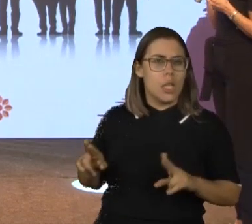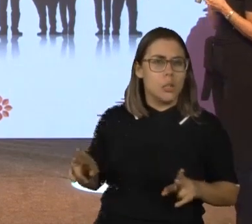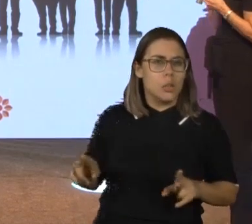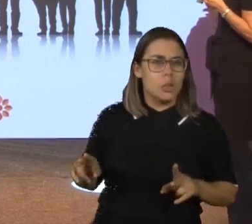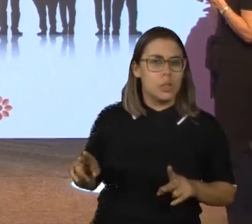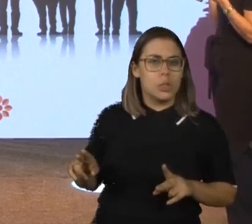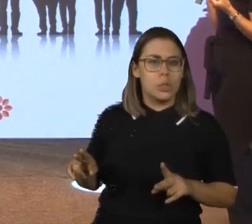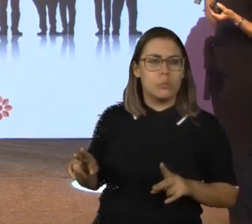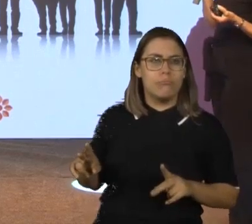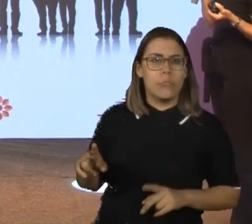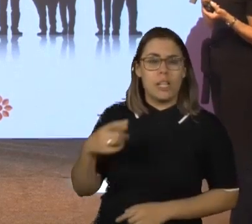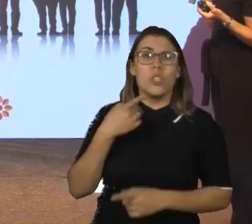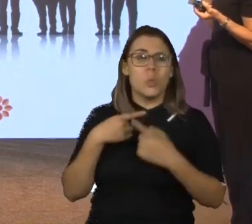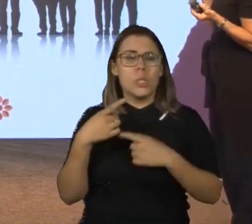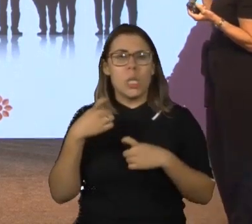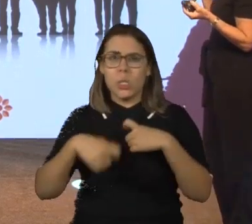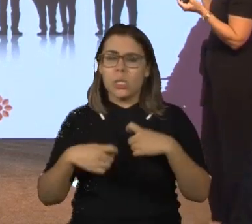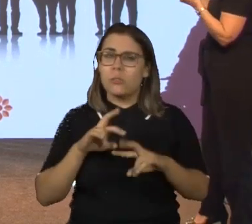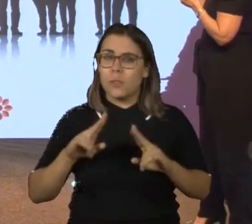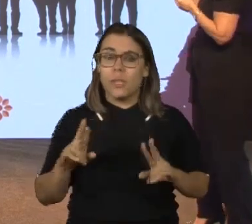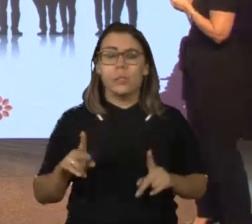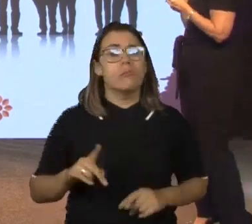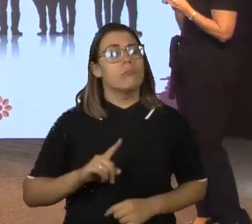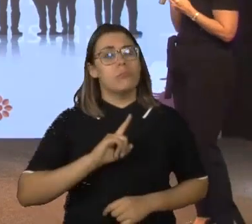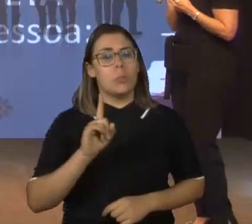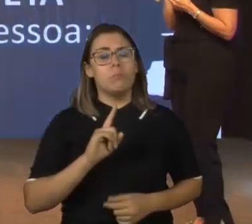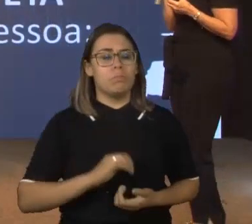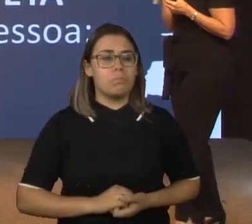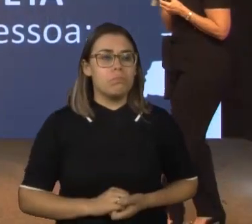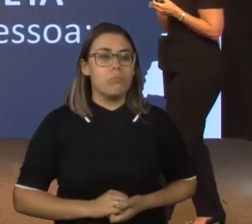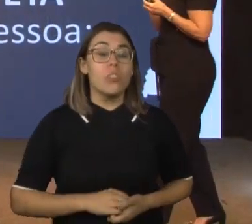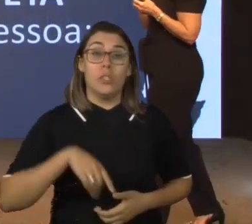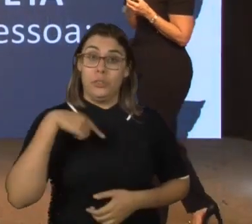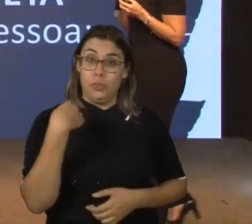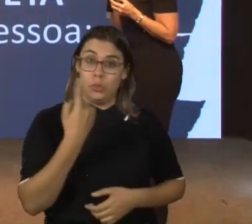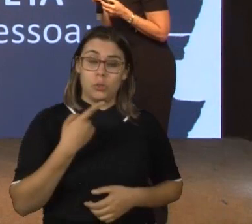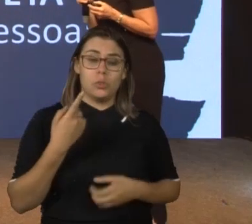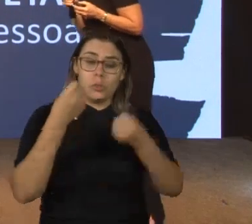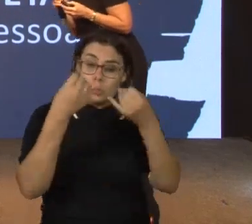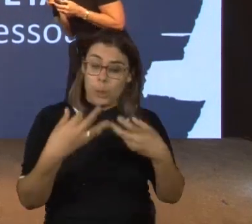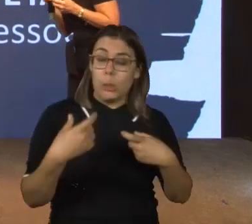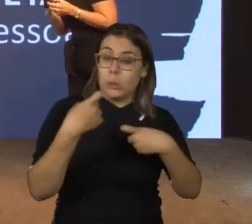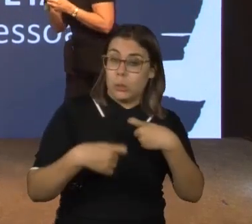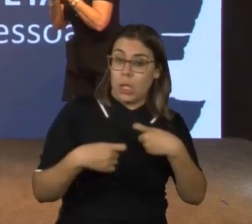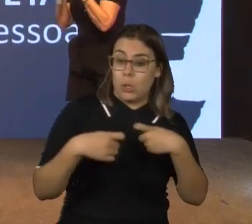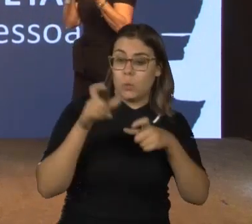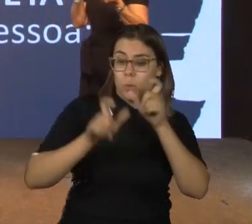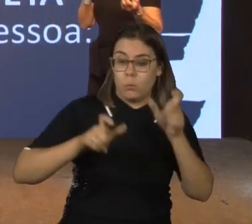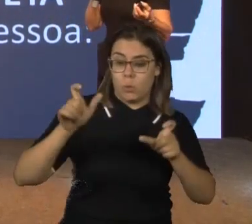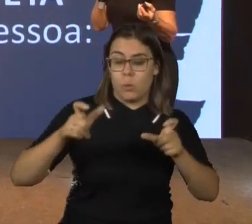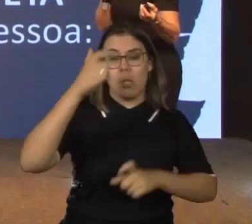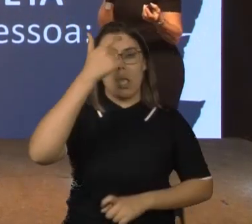E não. Quando a gente fala de sexualidade e afetividade, nós estamos falando entre os humanos. Bom, eu faço